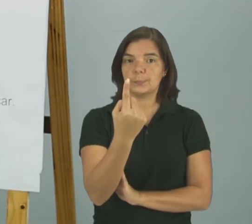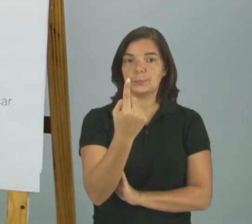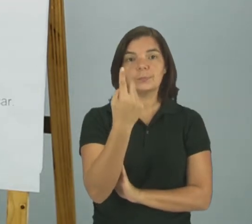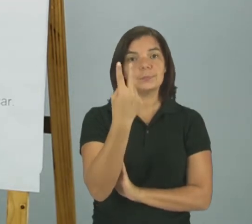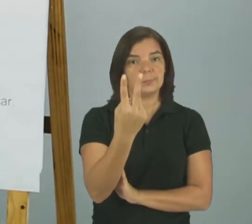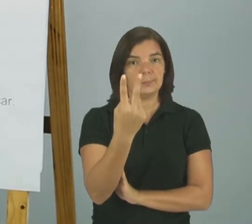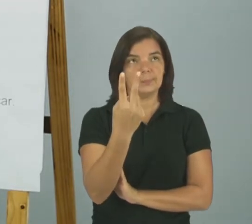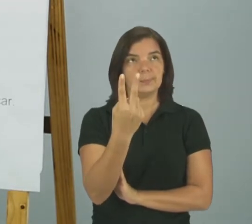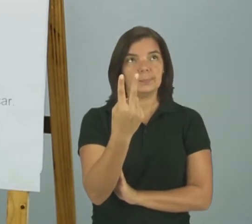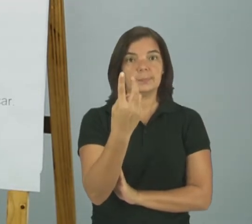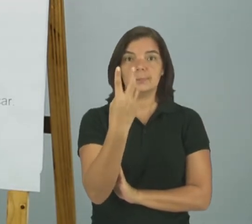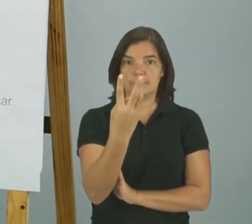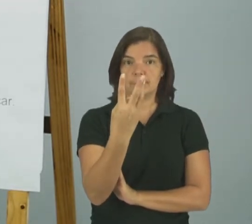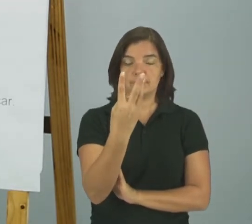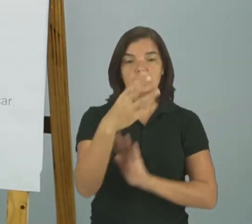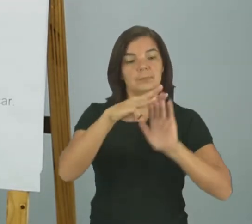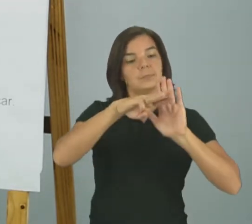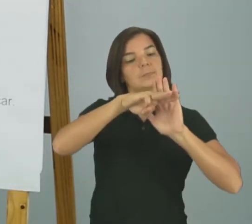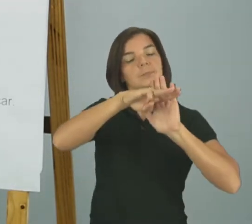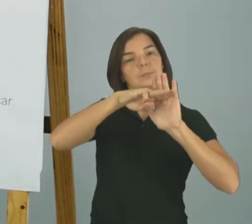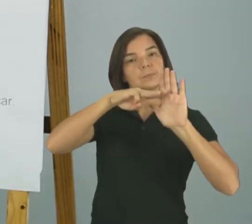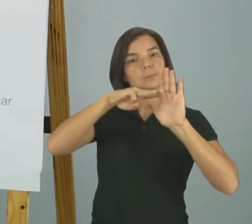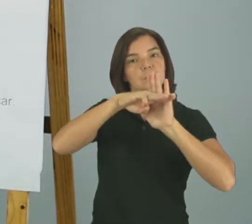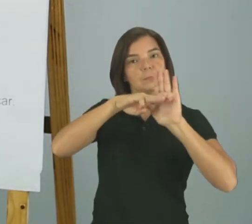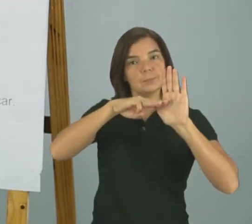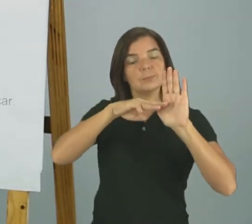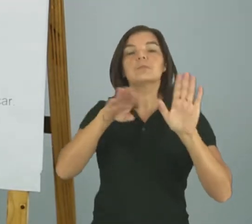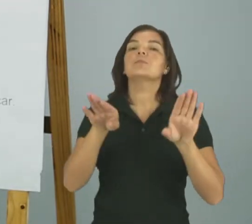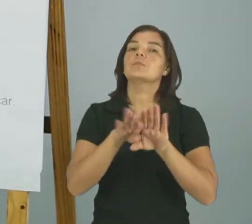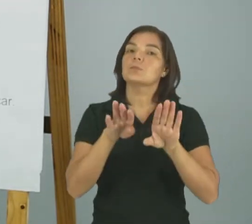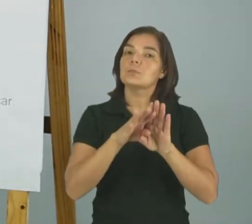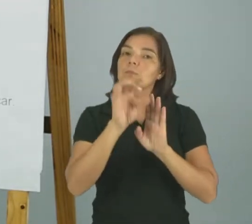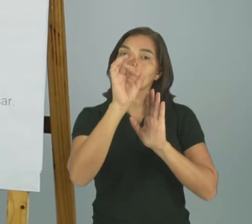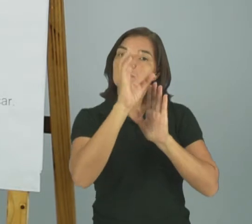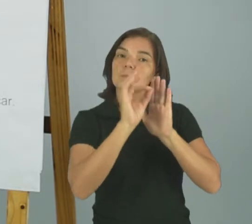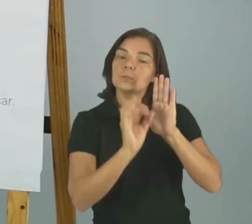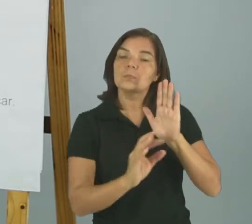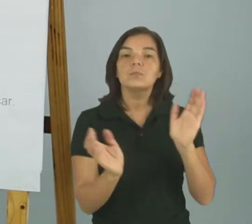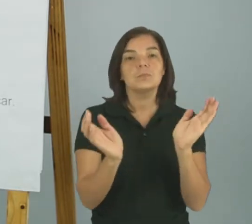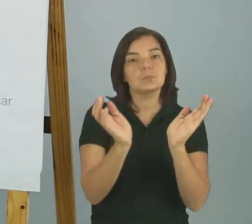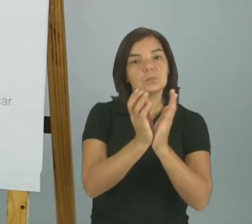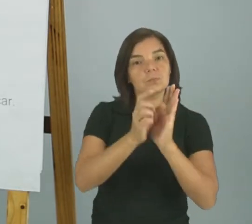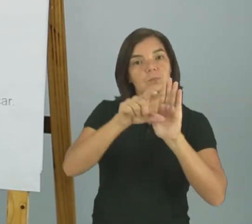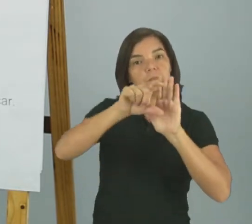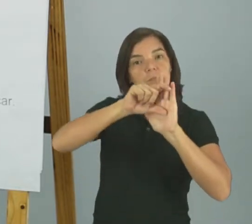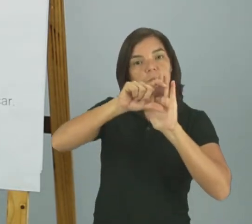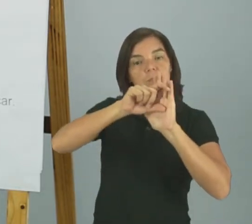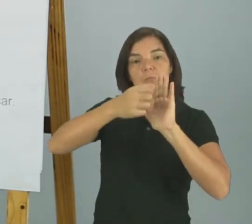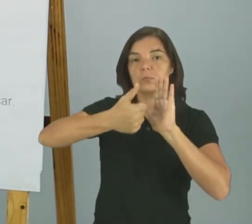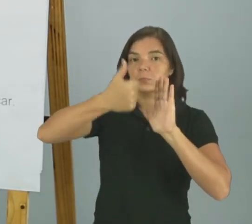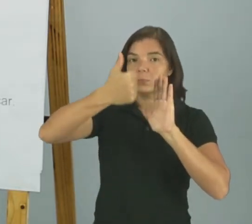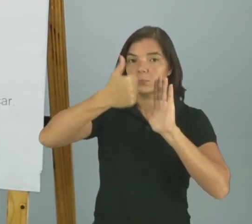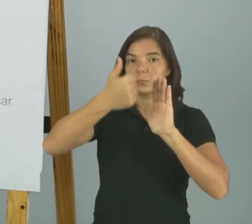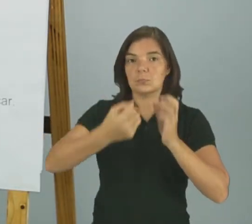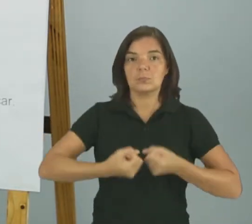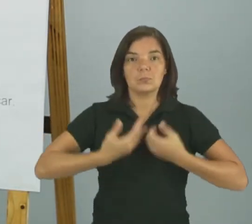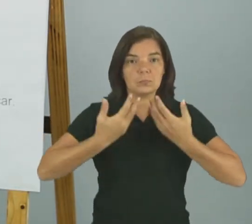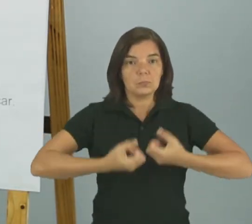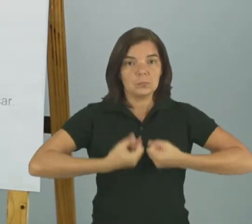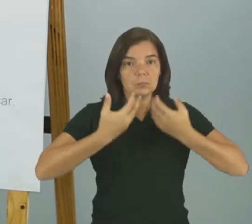Dois Três Tem três versos E esses três versos compõem a primeira estrofe do poema